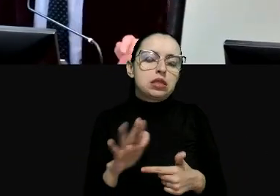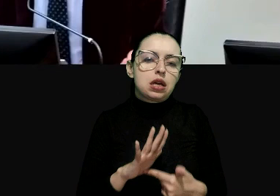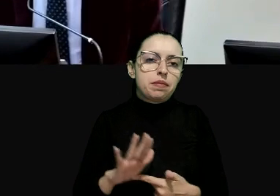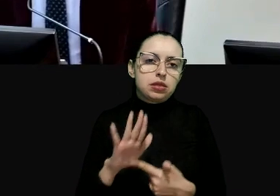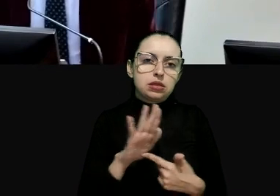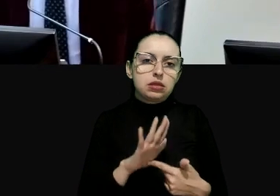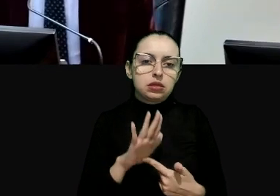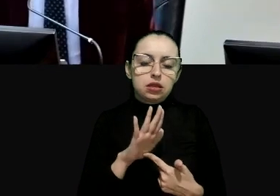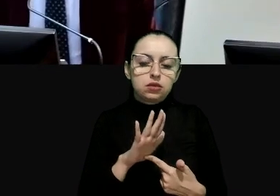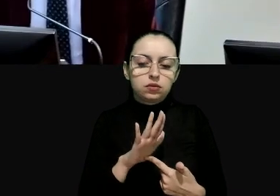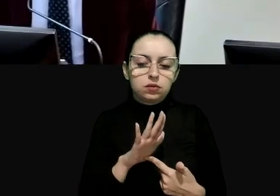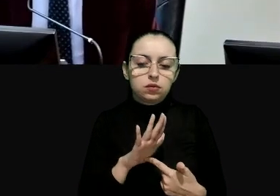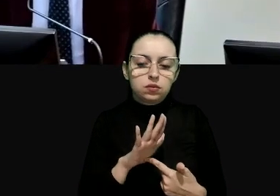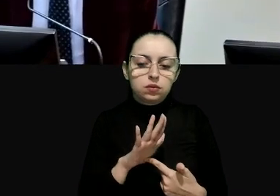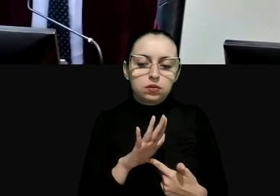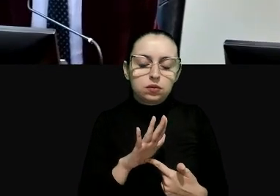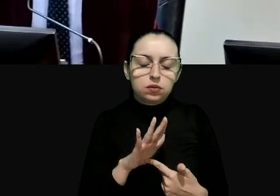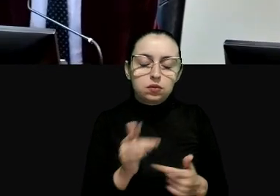os problemas